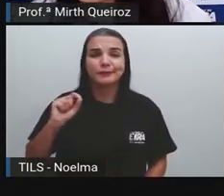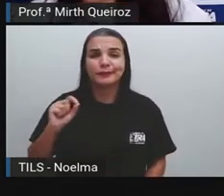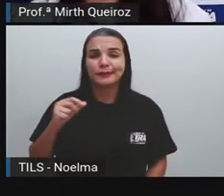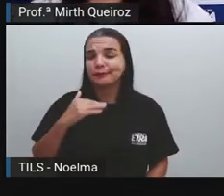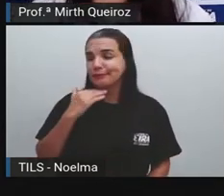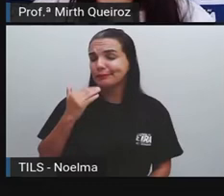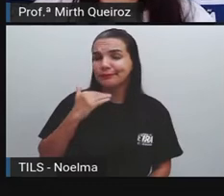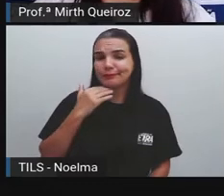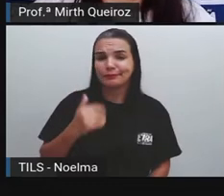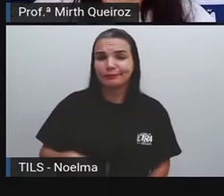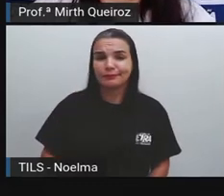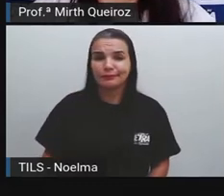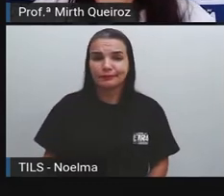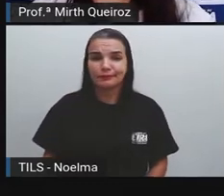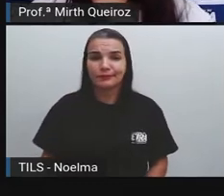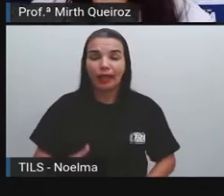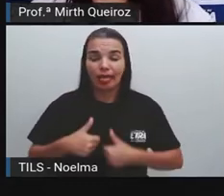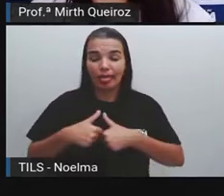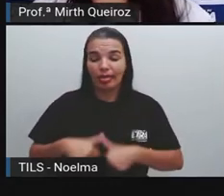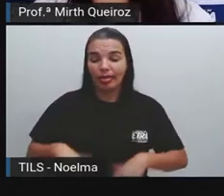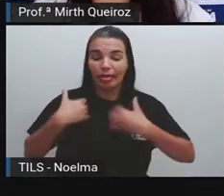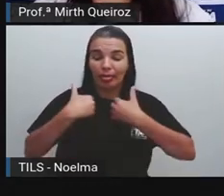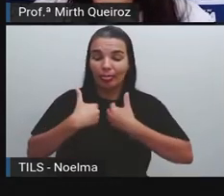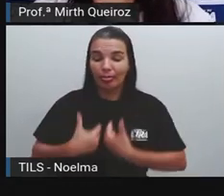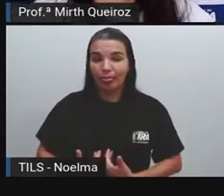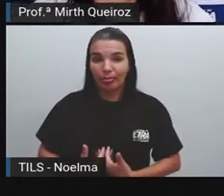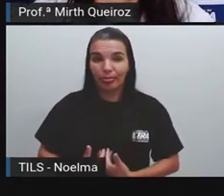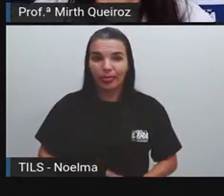Deu para cansar? Ufa!